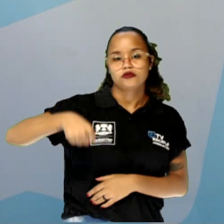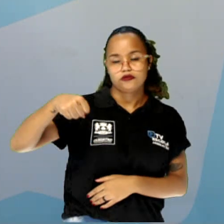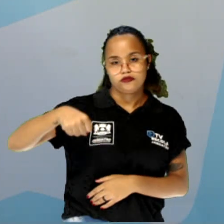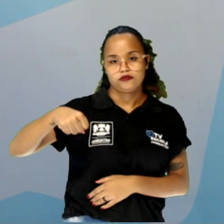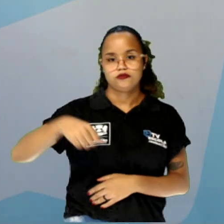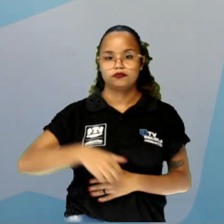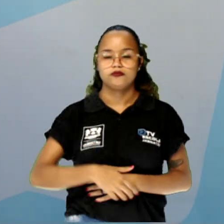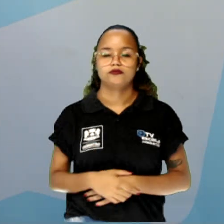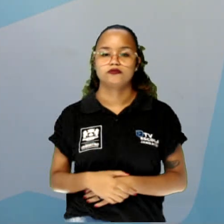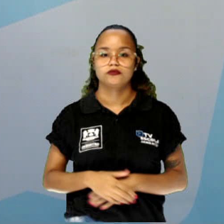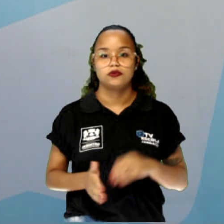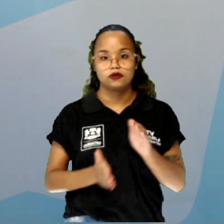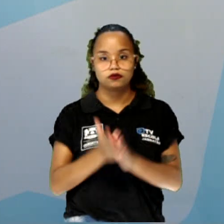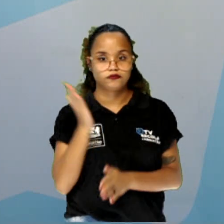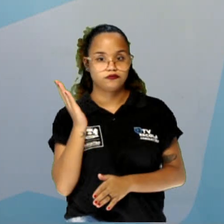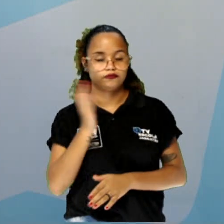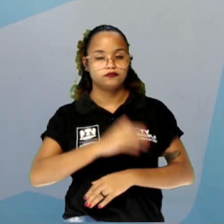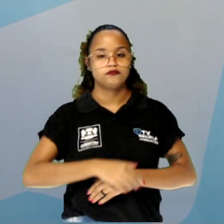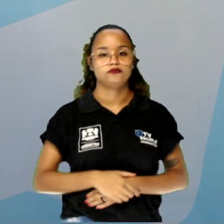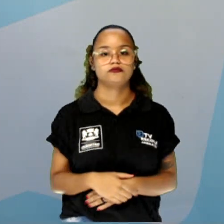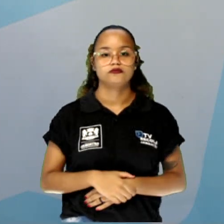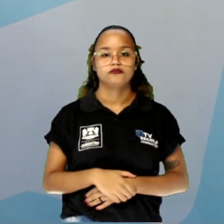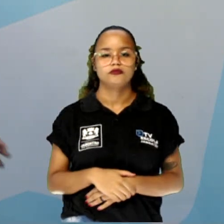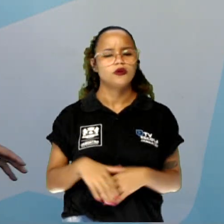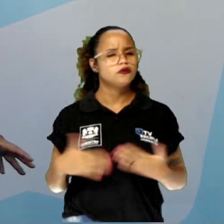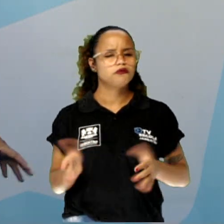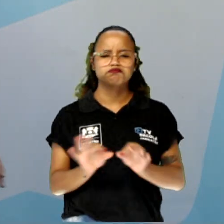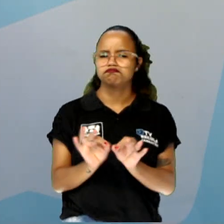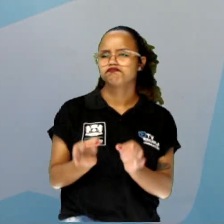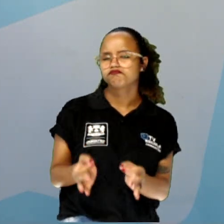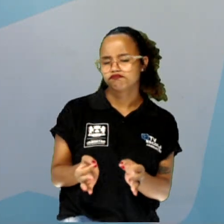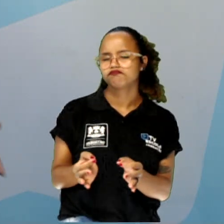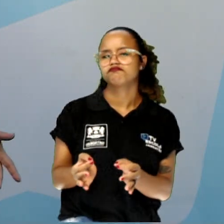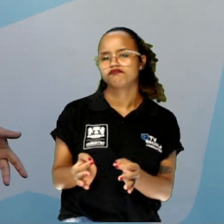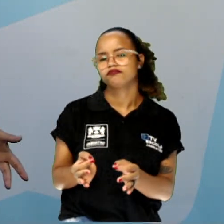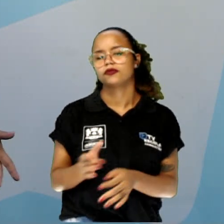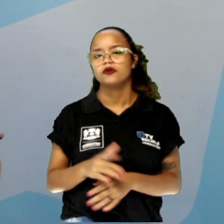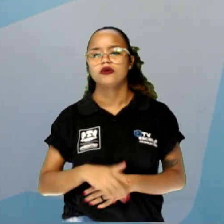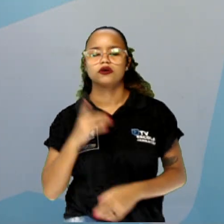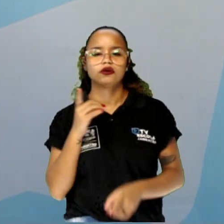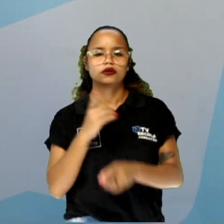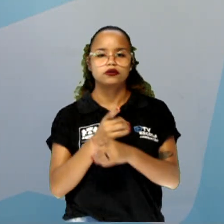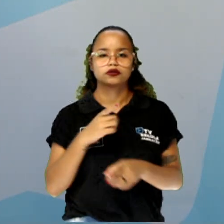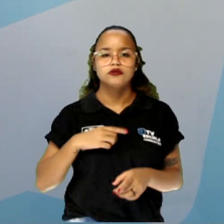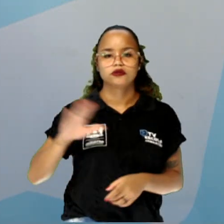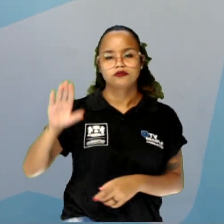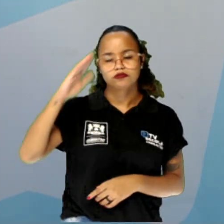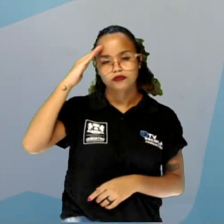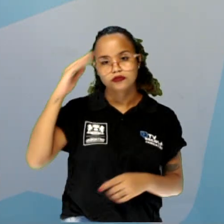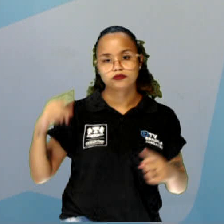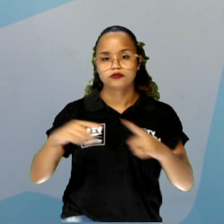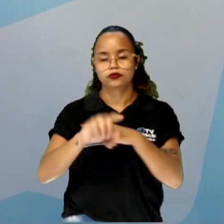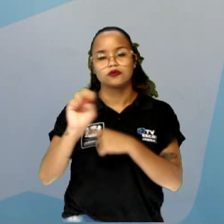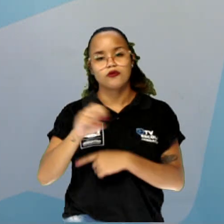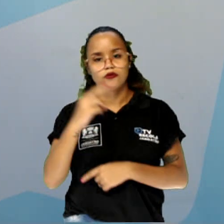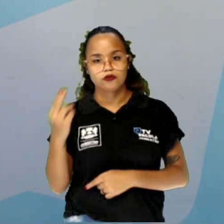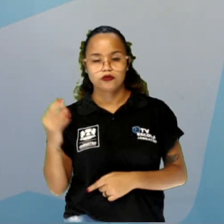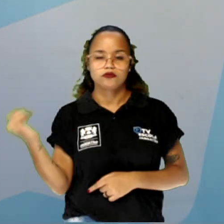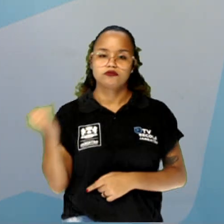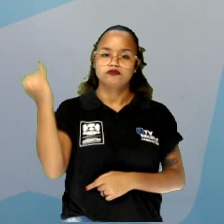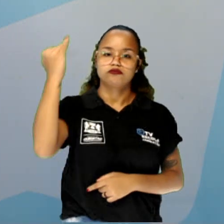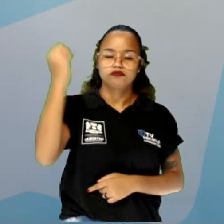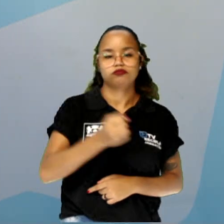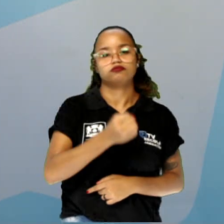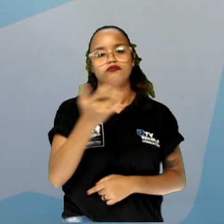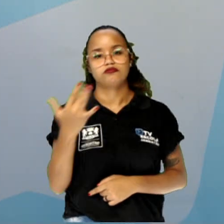viajar. Então, é bem simples. Para a gente encontrar lá o princípio multiplicativo, o princípio fundamental da